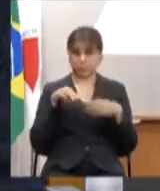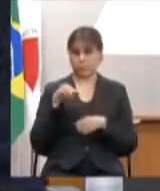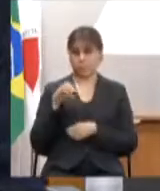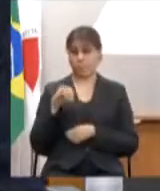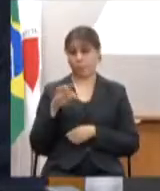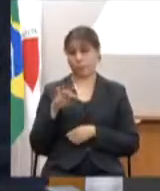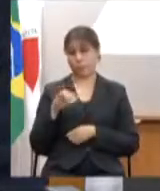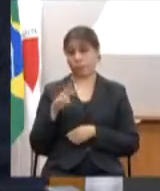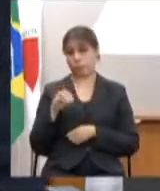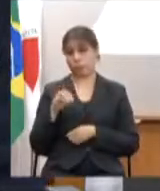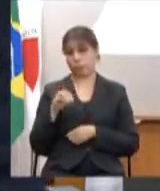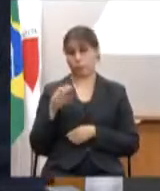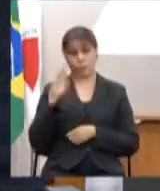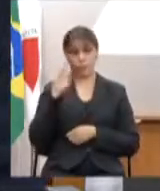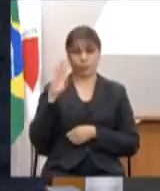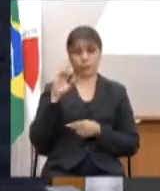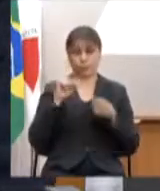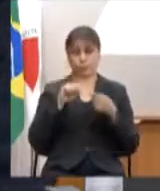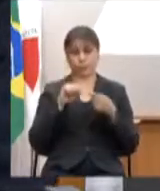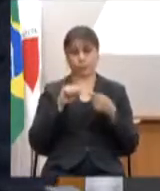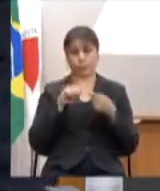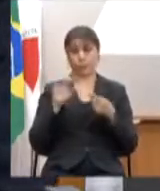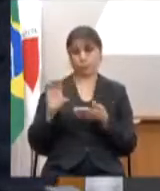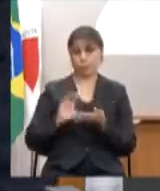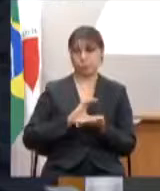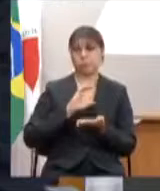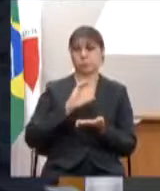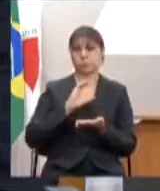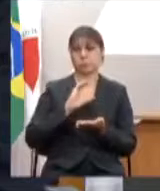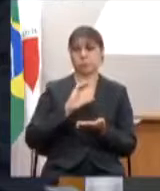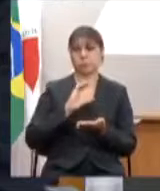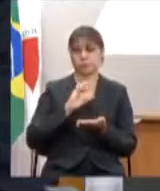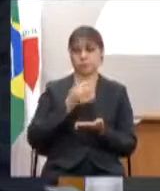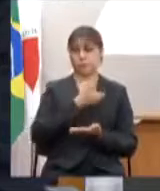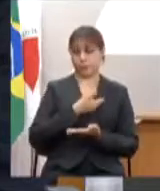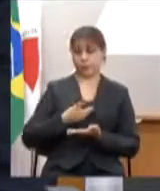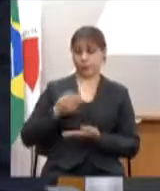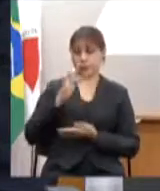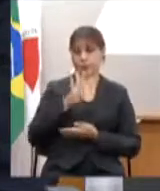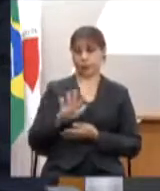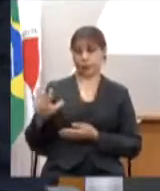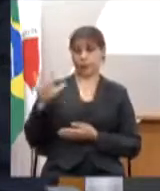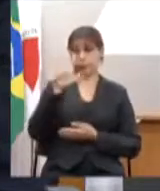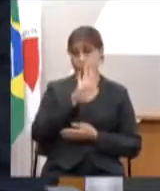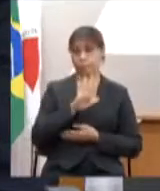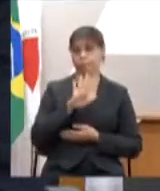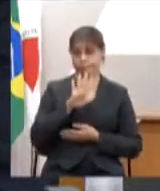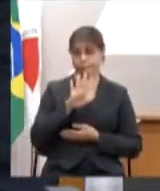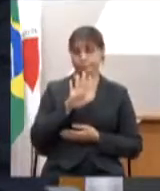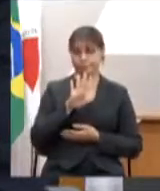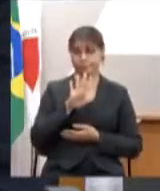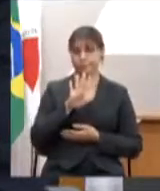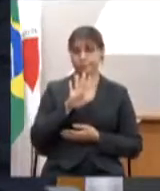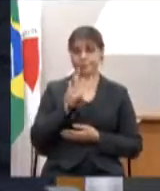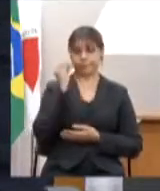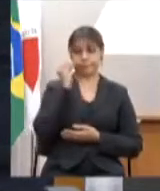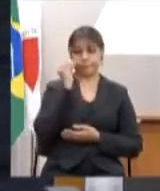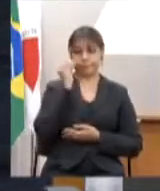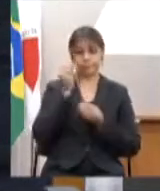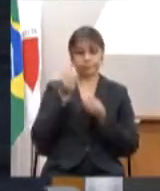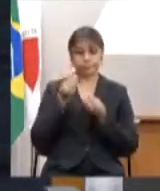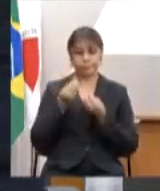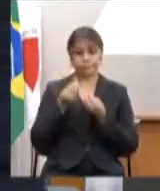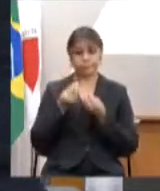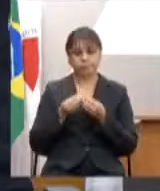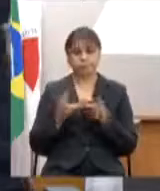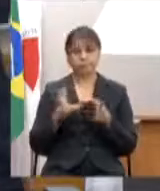uma receita vinda aí do governo federal de compensação à questão da